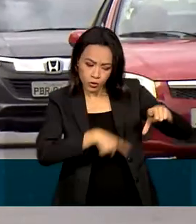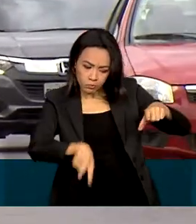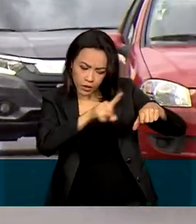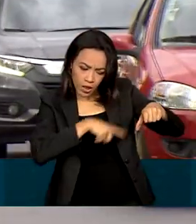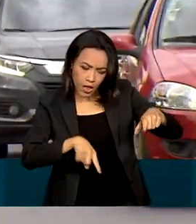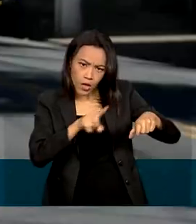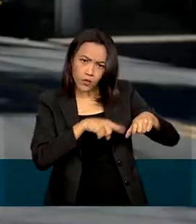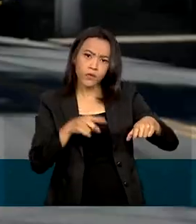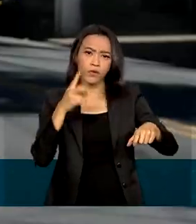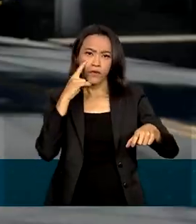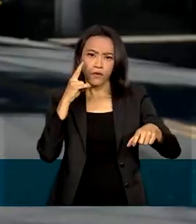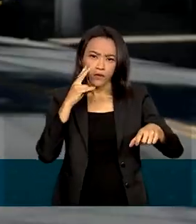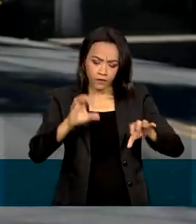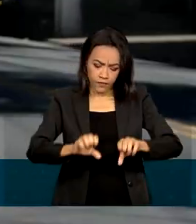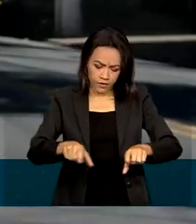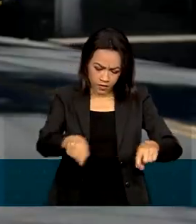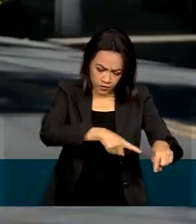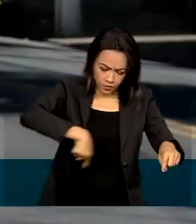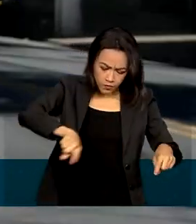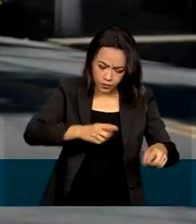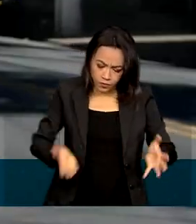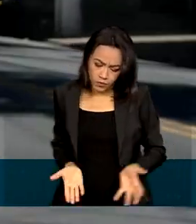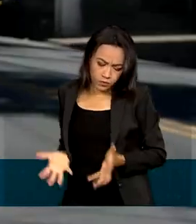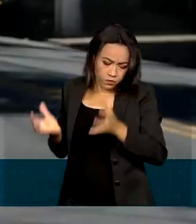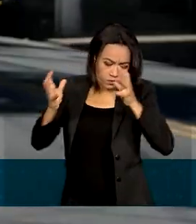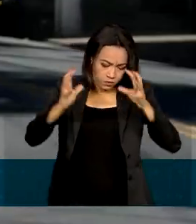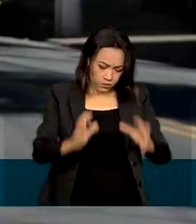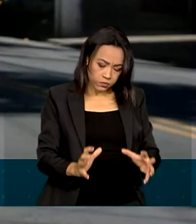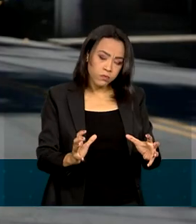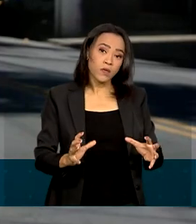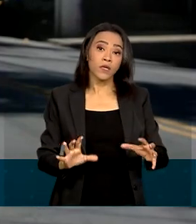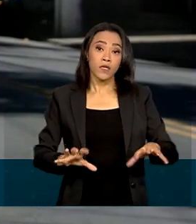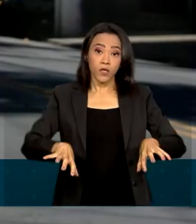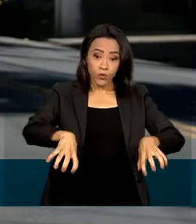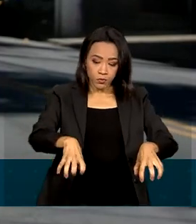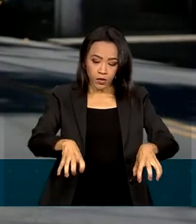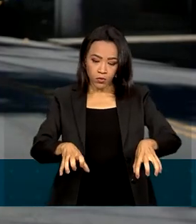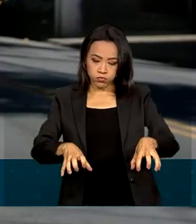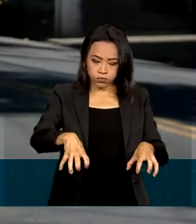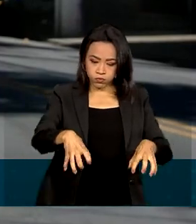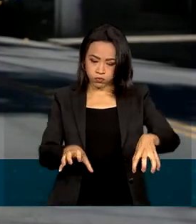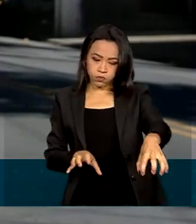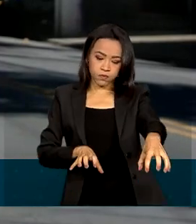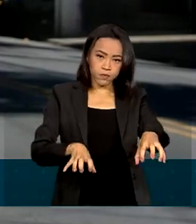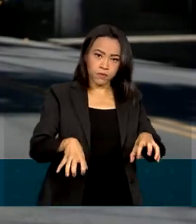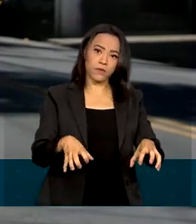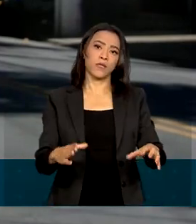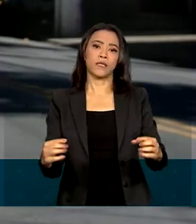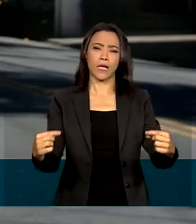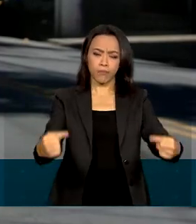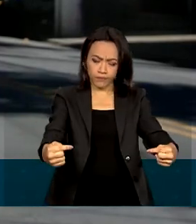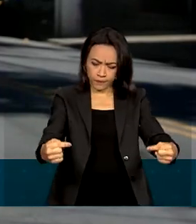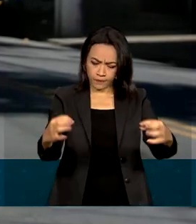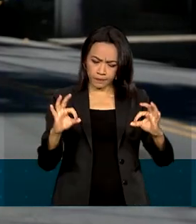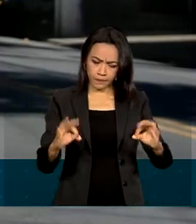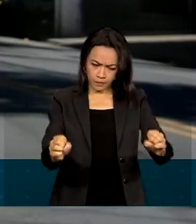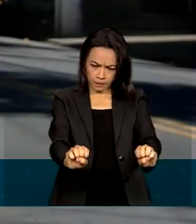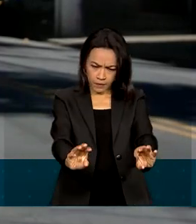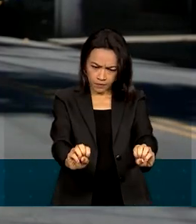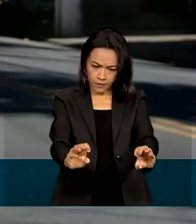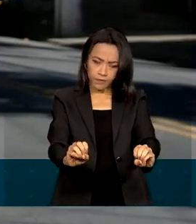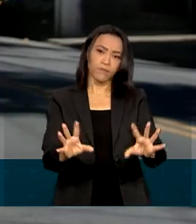verificar também o estepe. O veículo precisa também estar alinhado e balanceado. O sistema de iluminação, faróis,